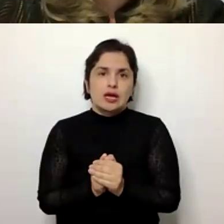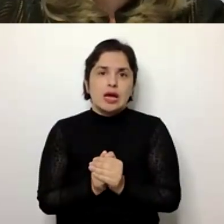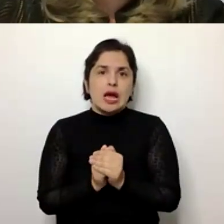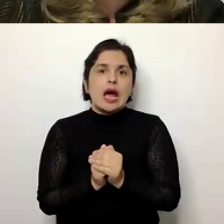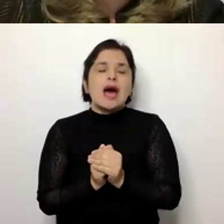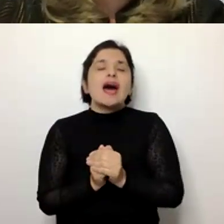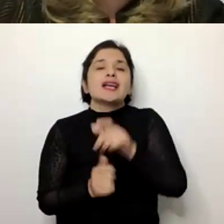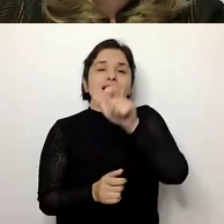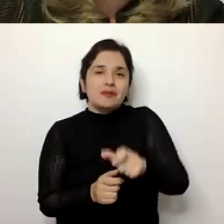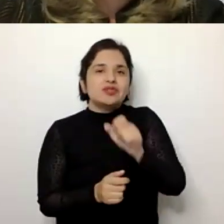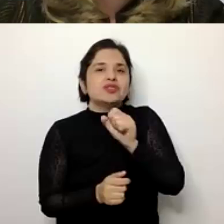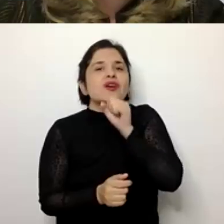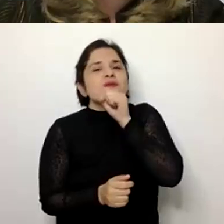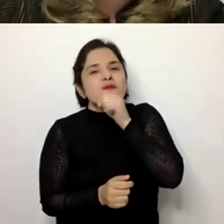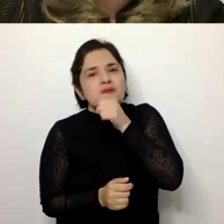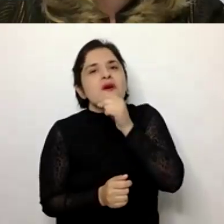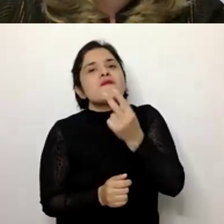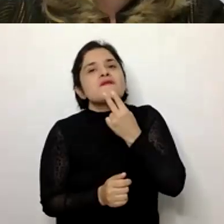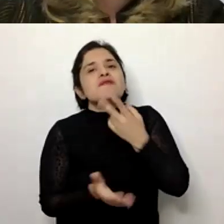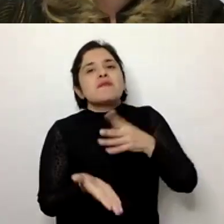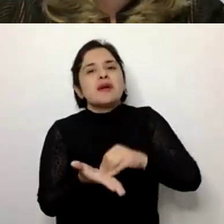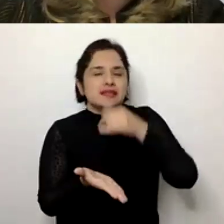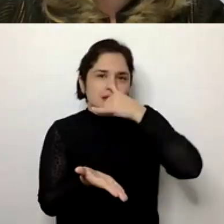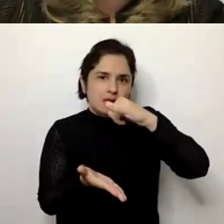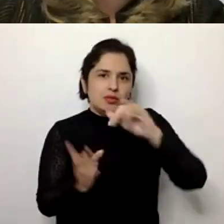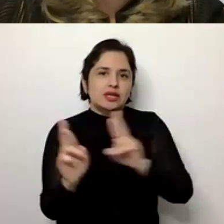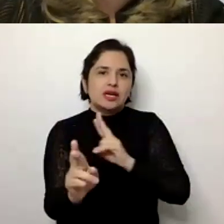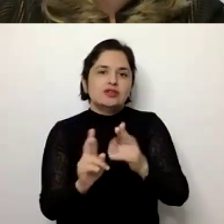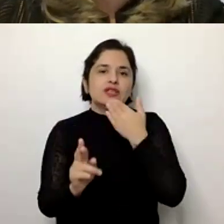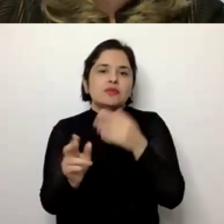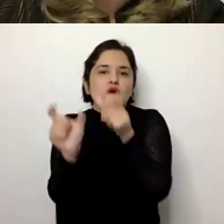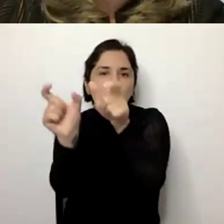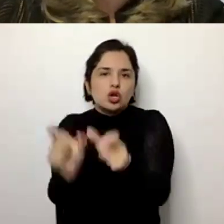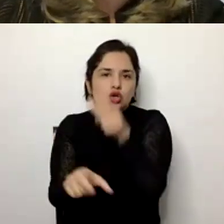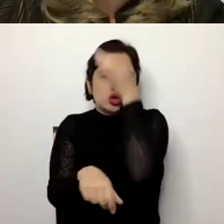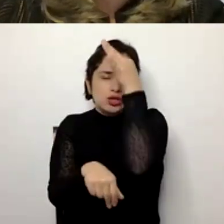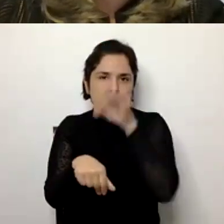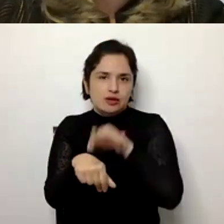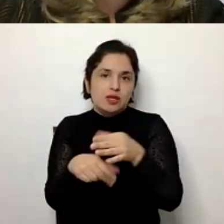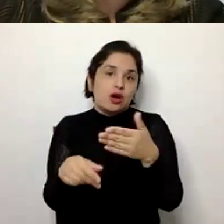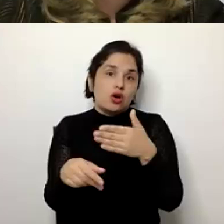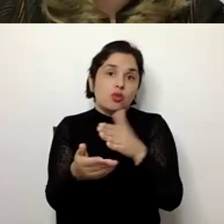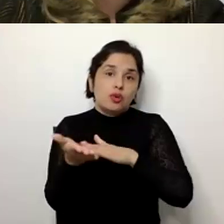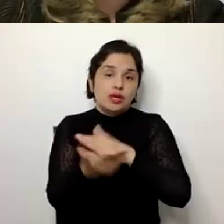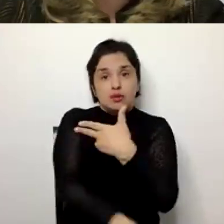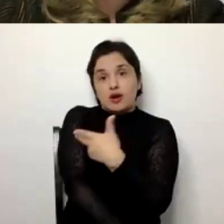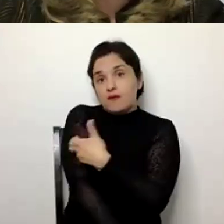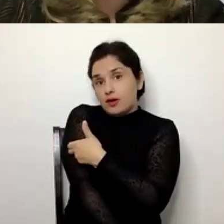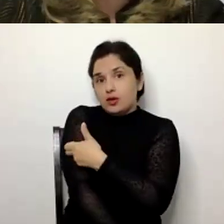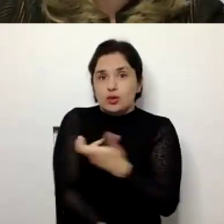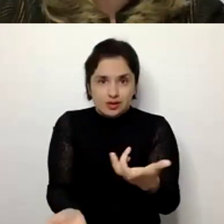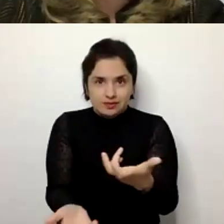e que também está associada justamente com o controle, já de muitas doenças, já justamente como o tema das vacunas, já decíamos